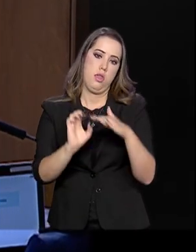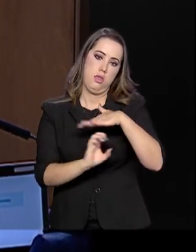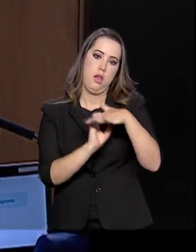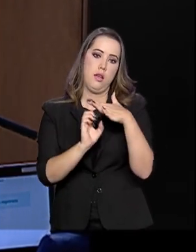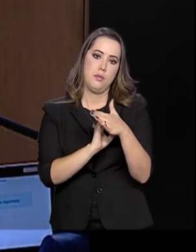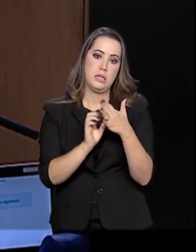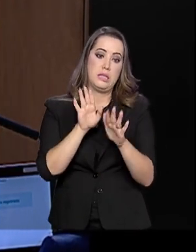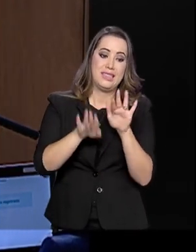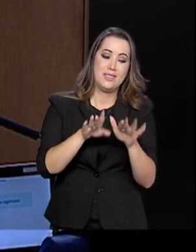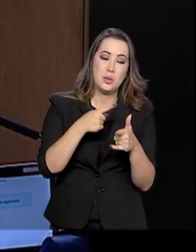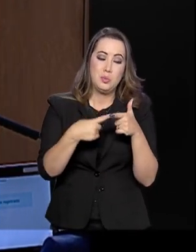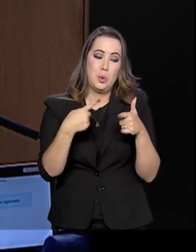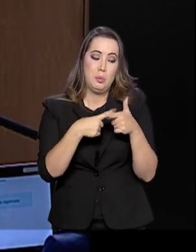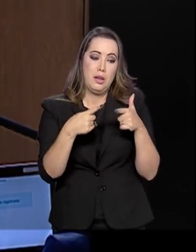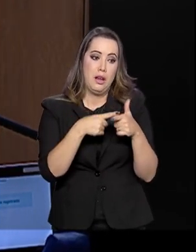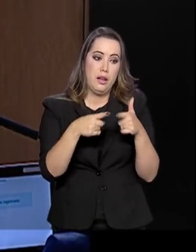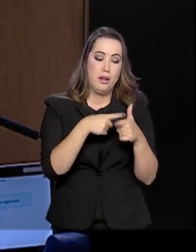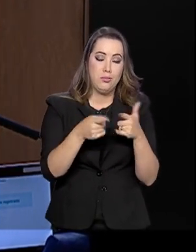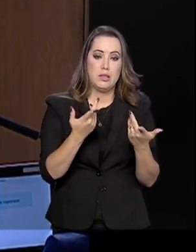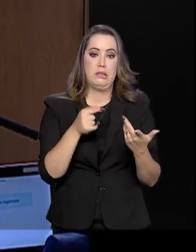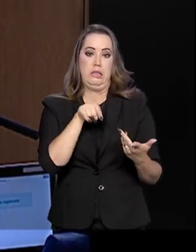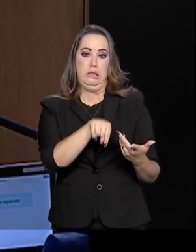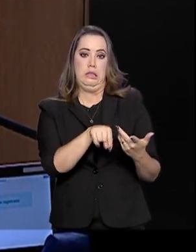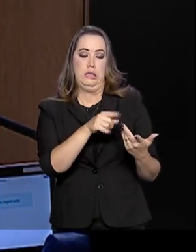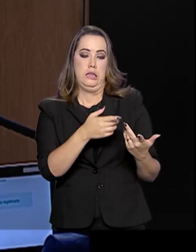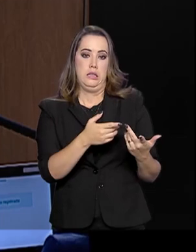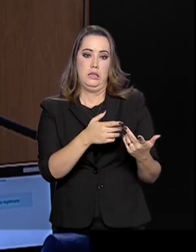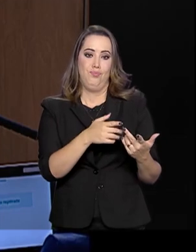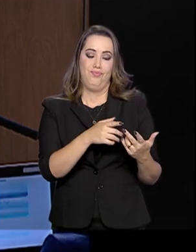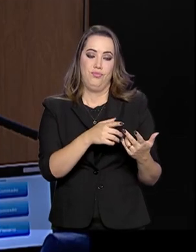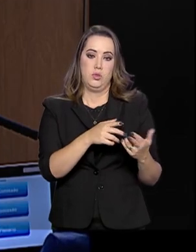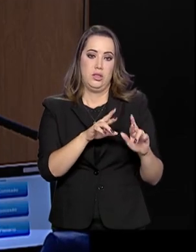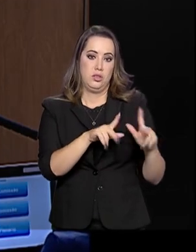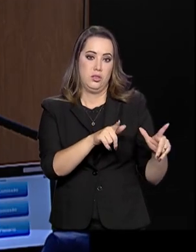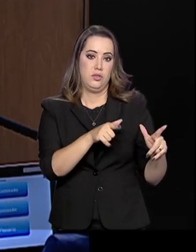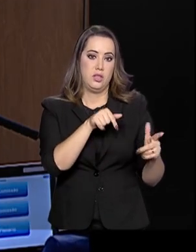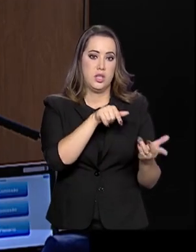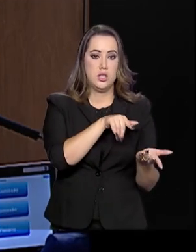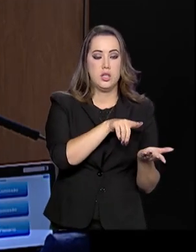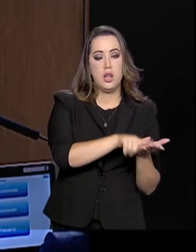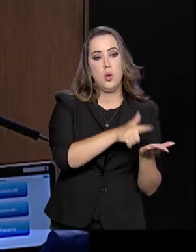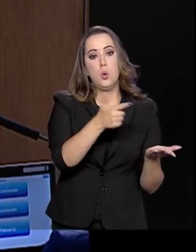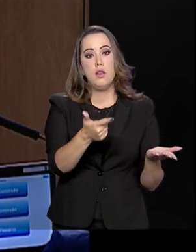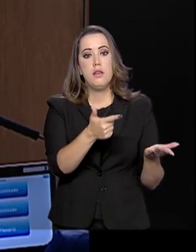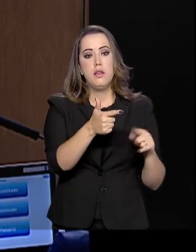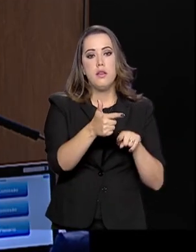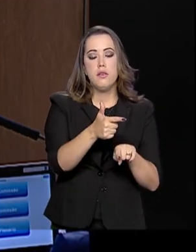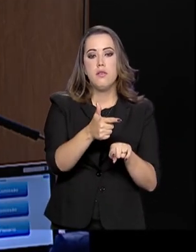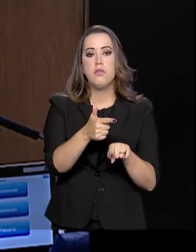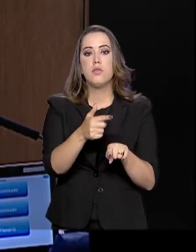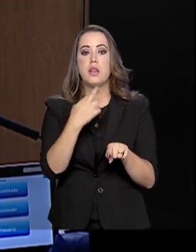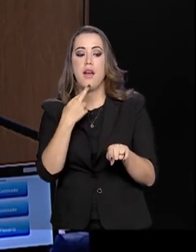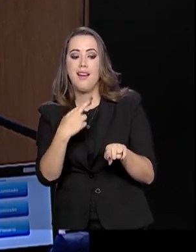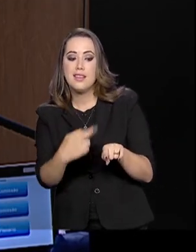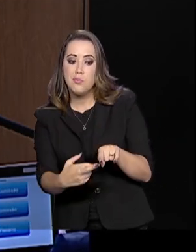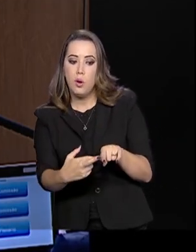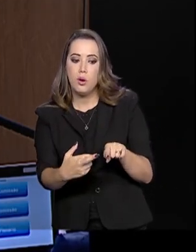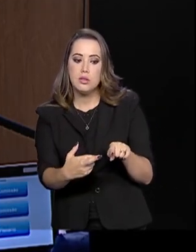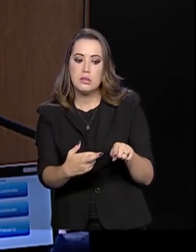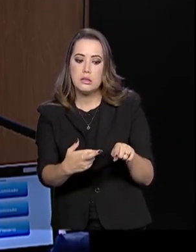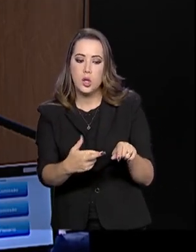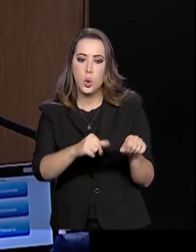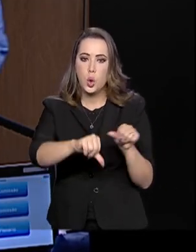ela engasga. E existe um deslocamento entre o livro de provas e o gabarito em questão. Isso